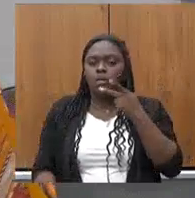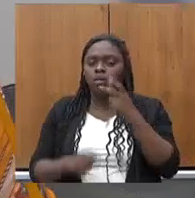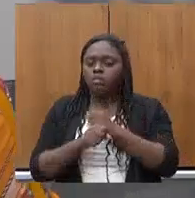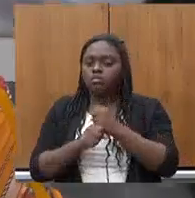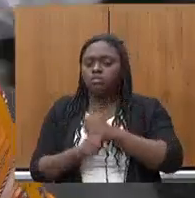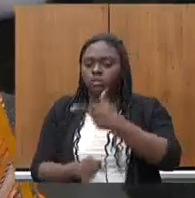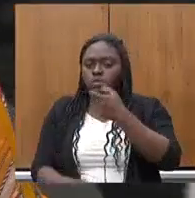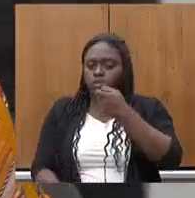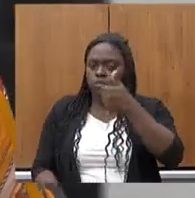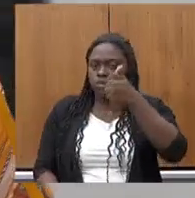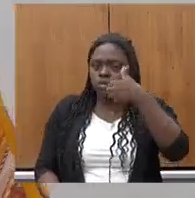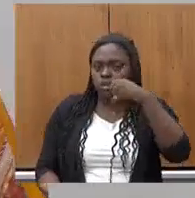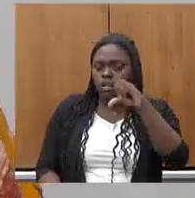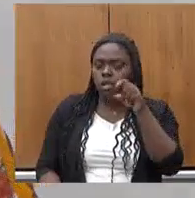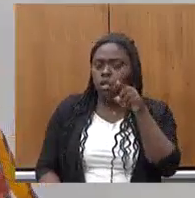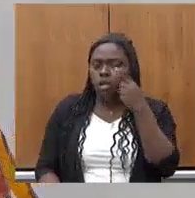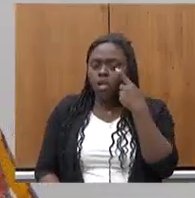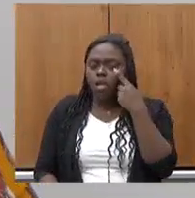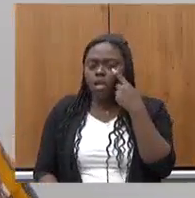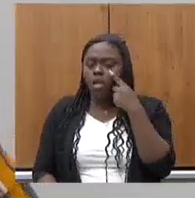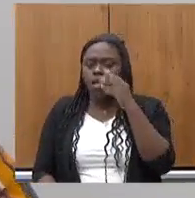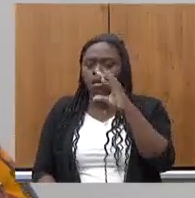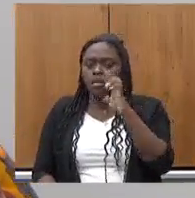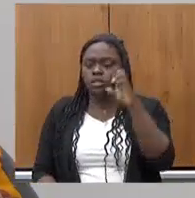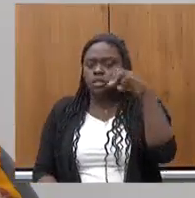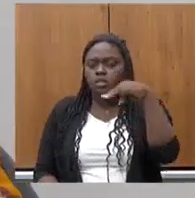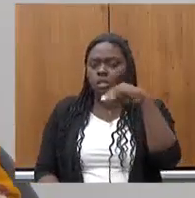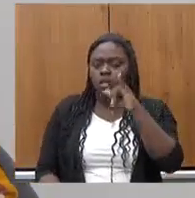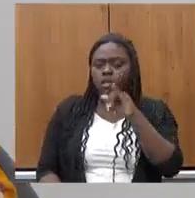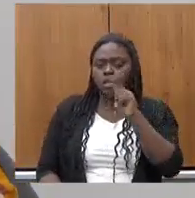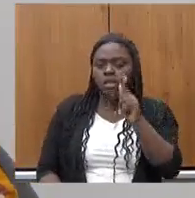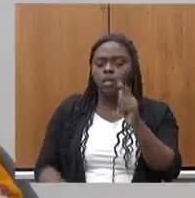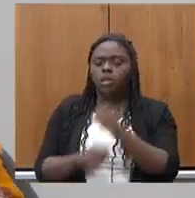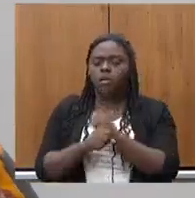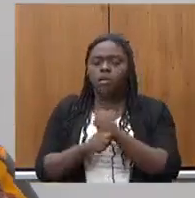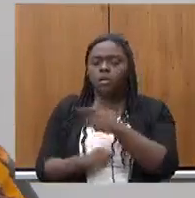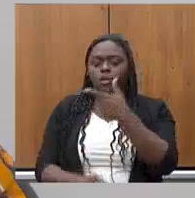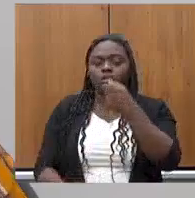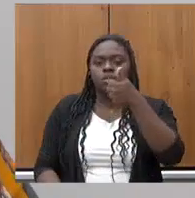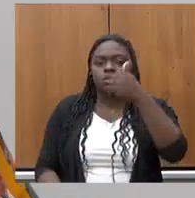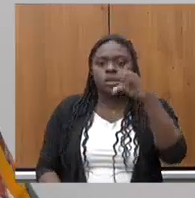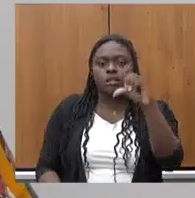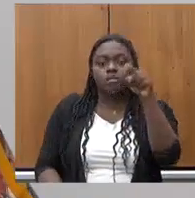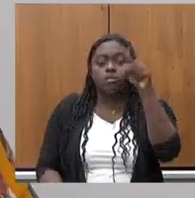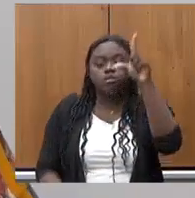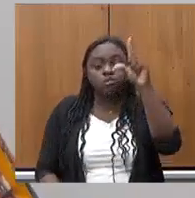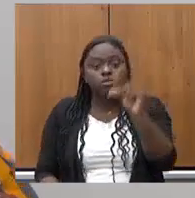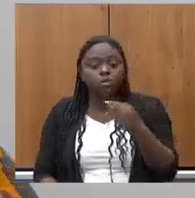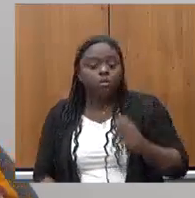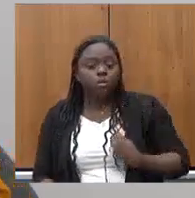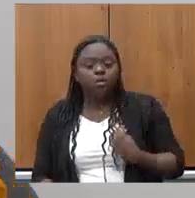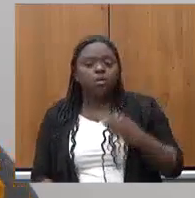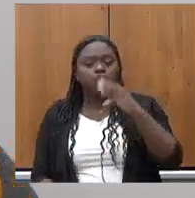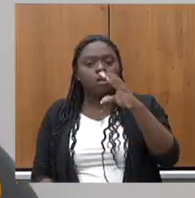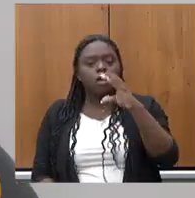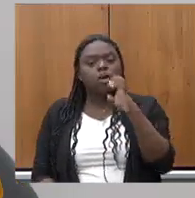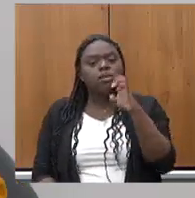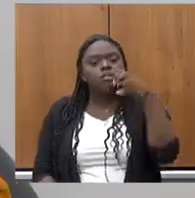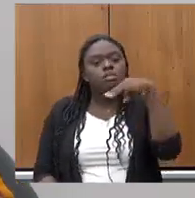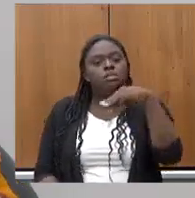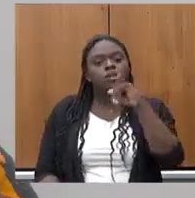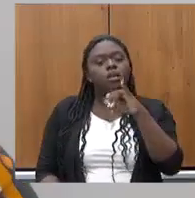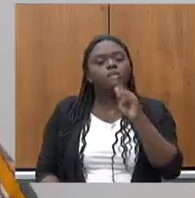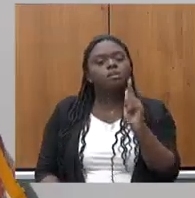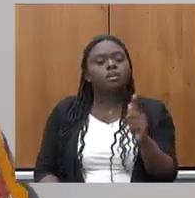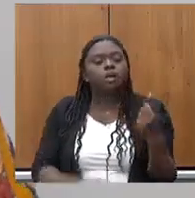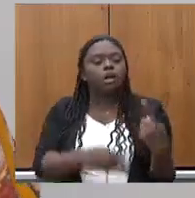que eu acompanho a pauta da Semig desde 2019 vocês diminuíram a presença da Semig nos municípios vocês diminuíram a presença